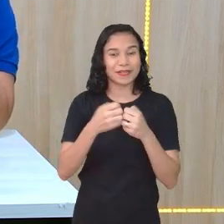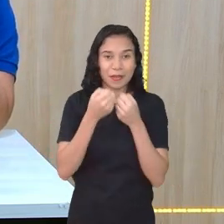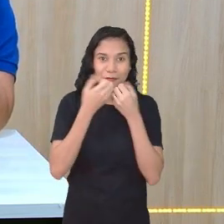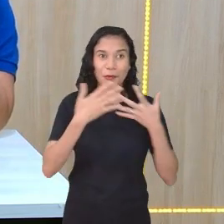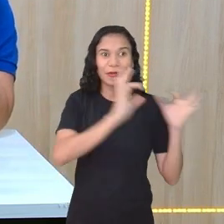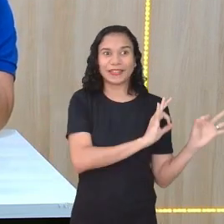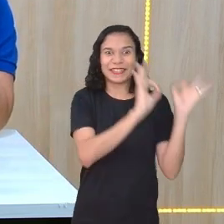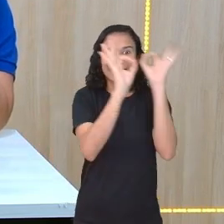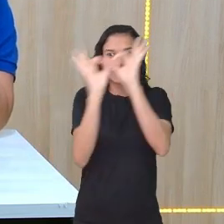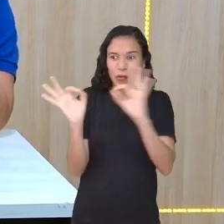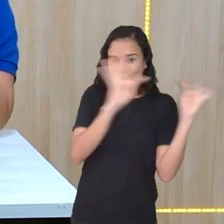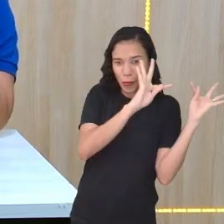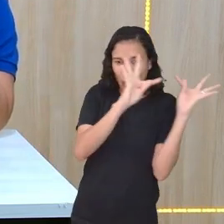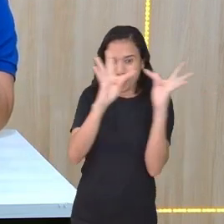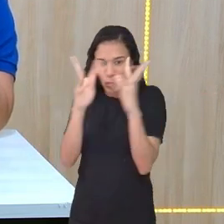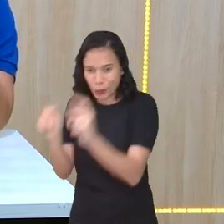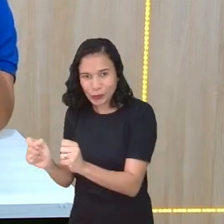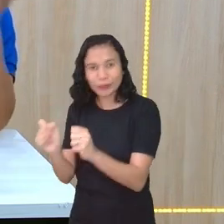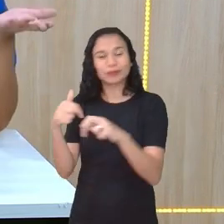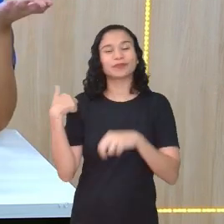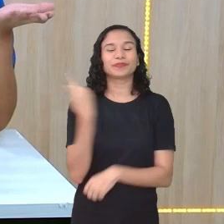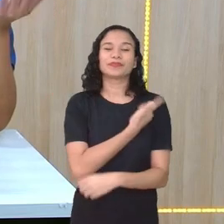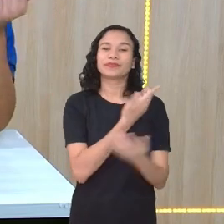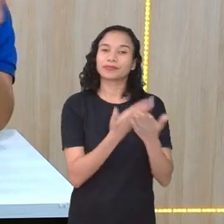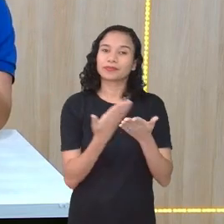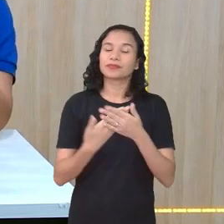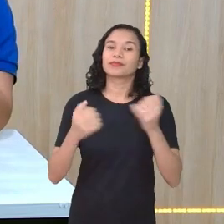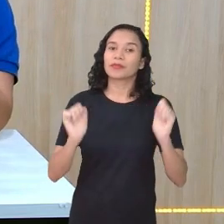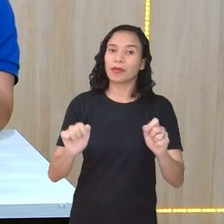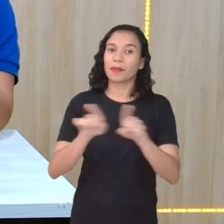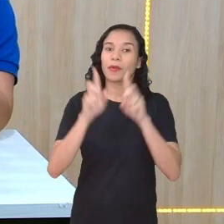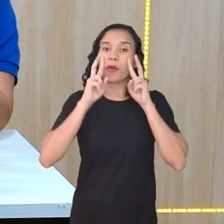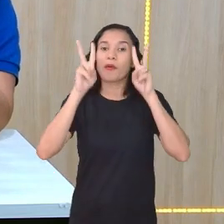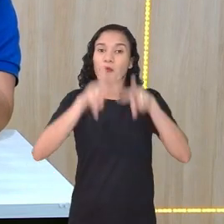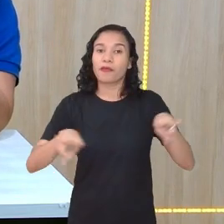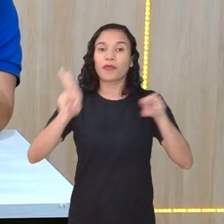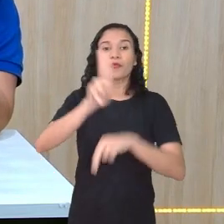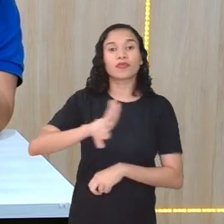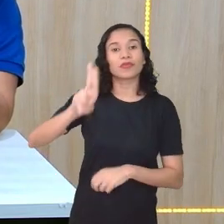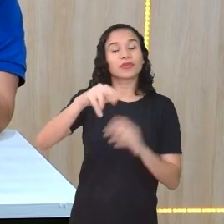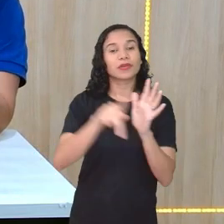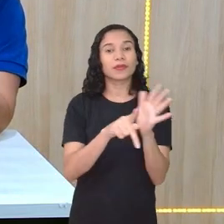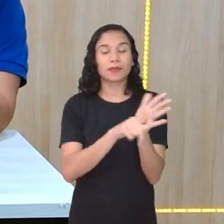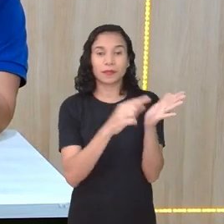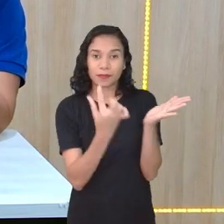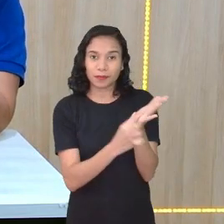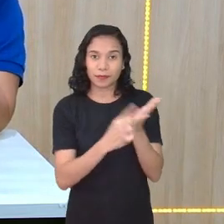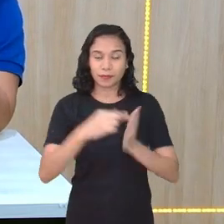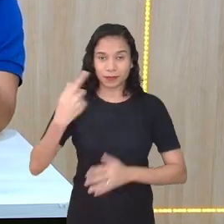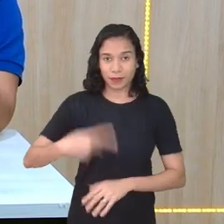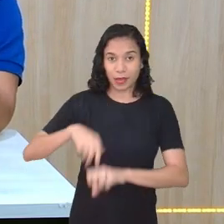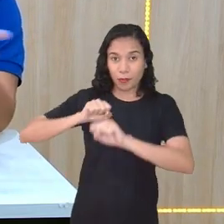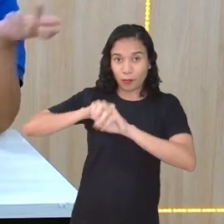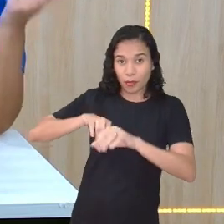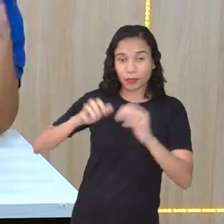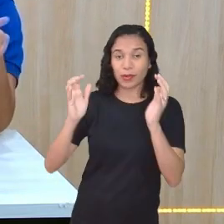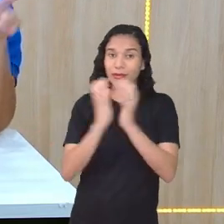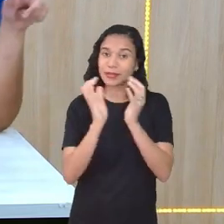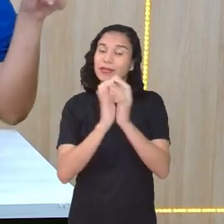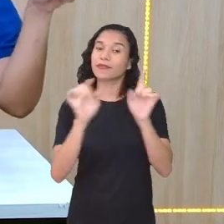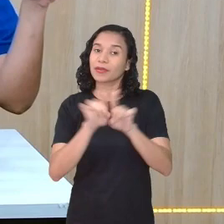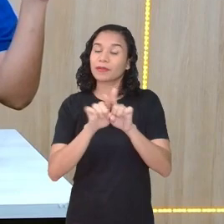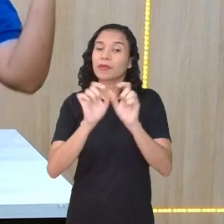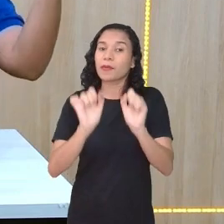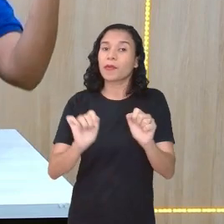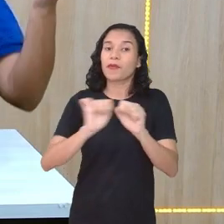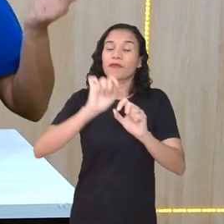maratona. Nossas aulas também podem ser vistas pelo aplicativo do Educa Recife, e pelo aplicativo vocês podem